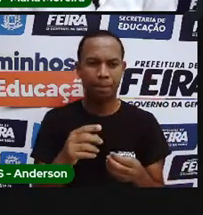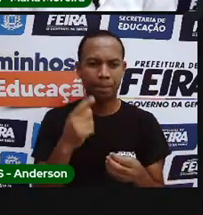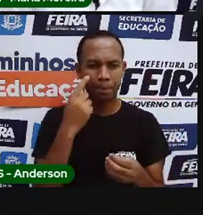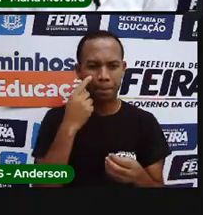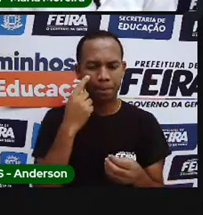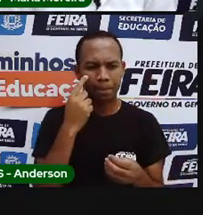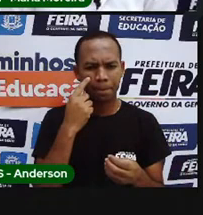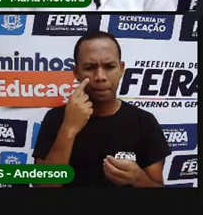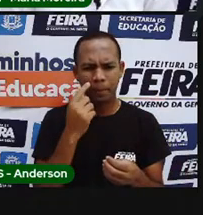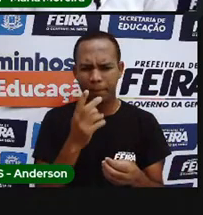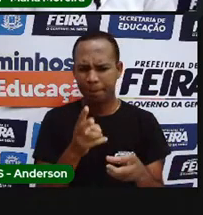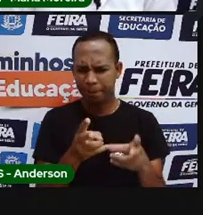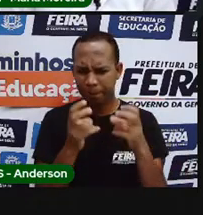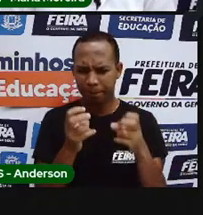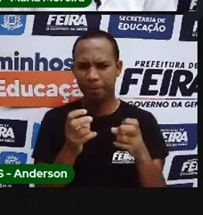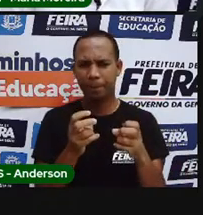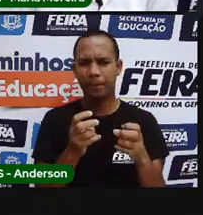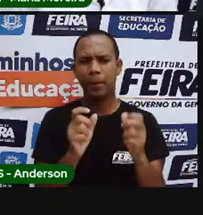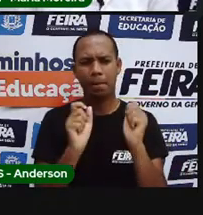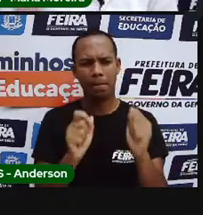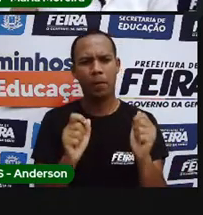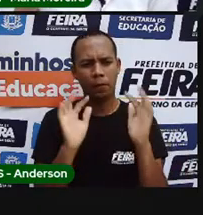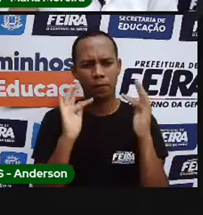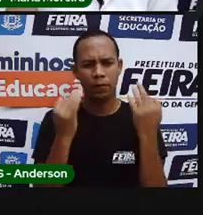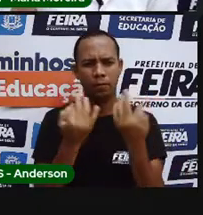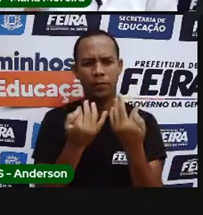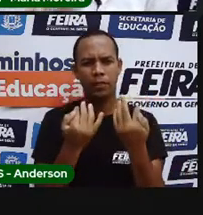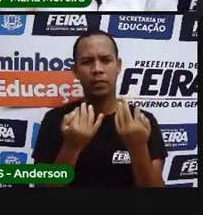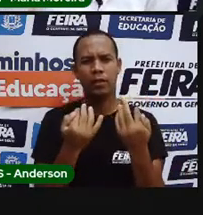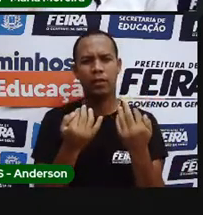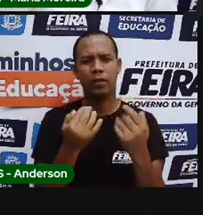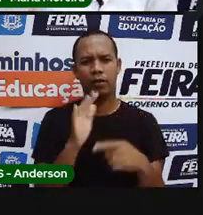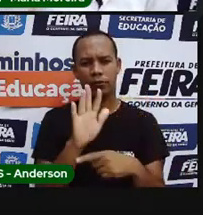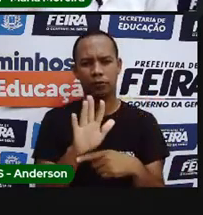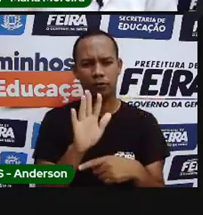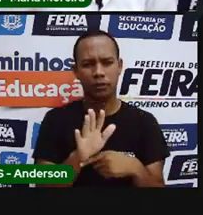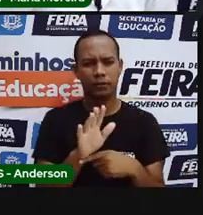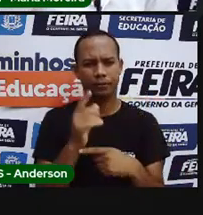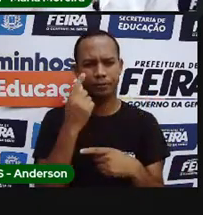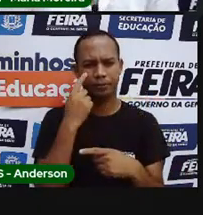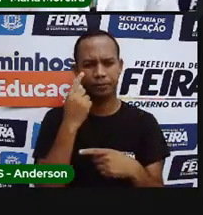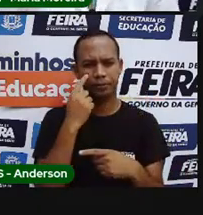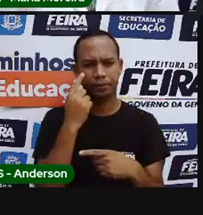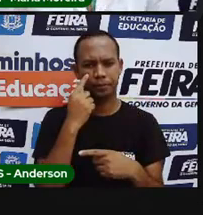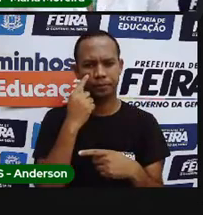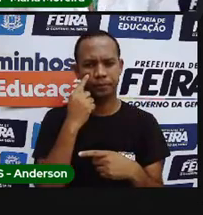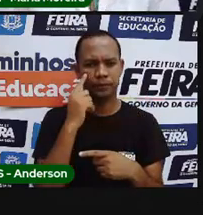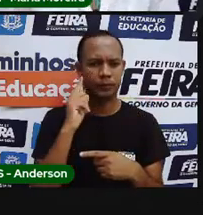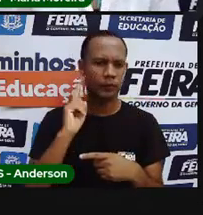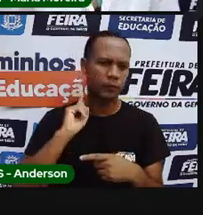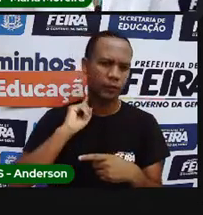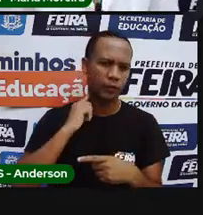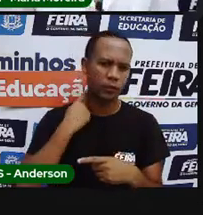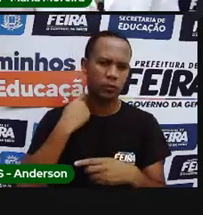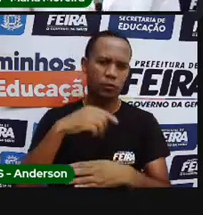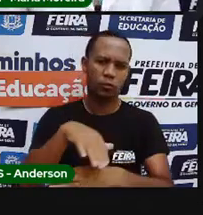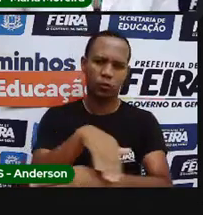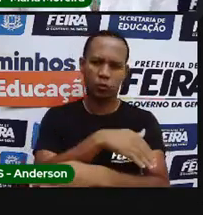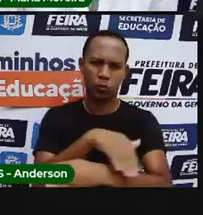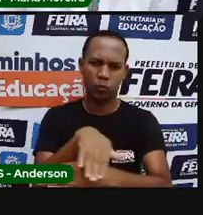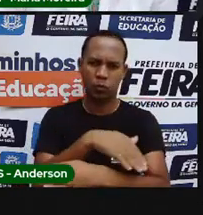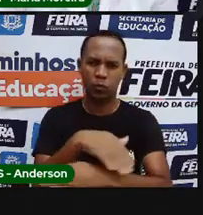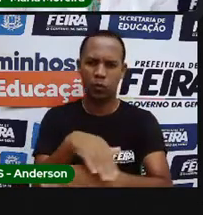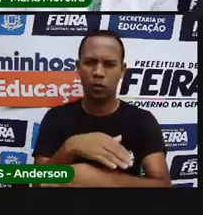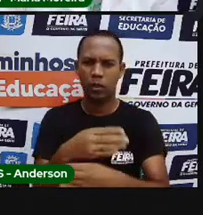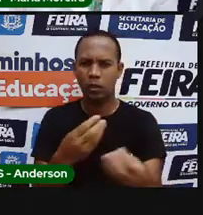peça a ajuda de um adulto, né? E aí tem lixo na rua de Arenaldo E aí tem uma